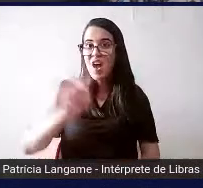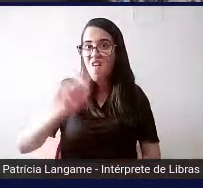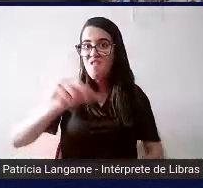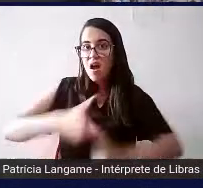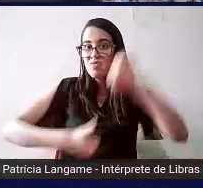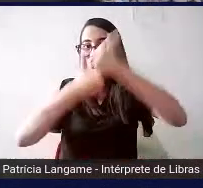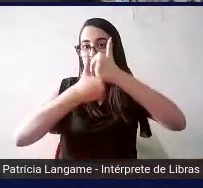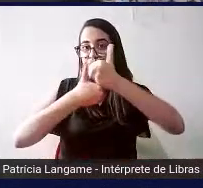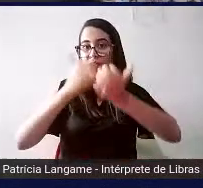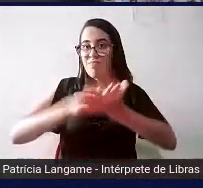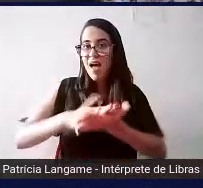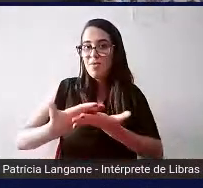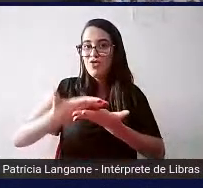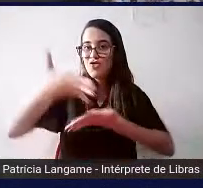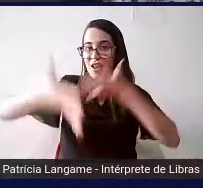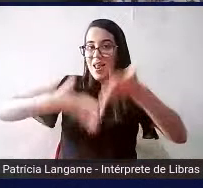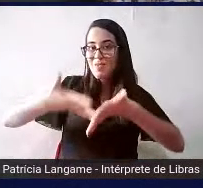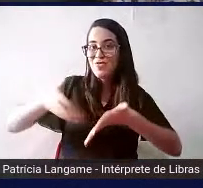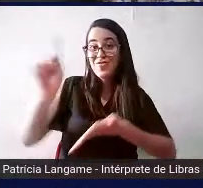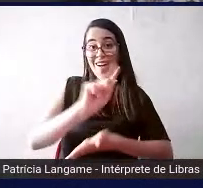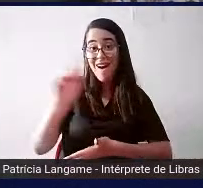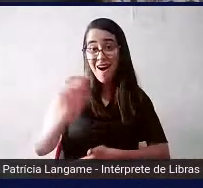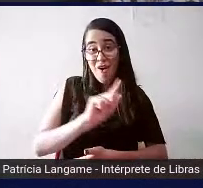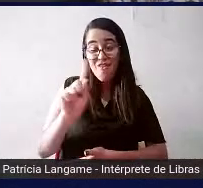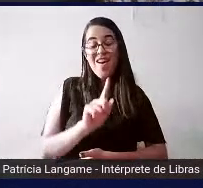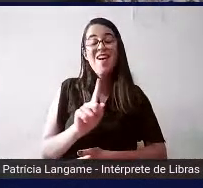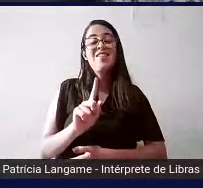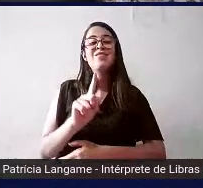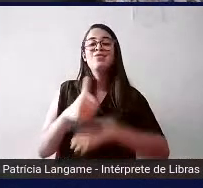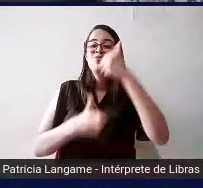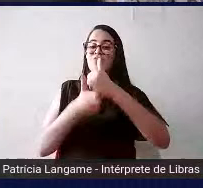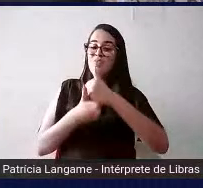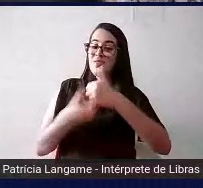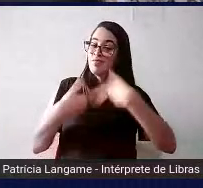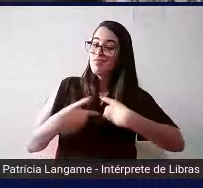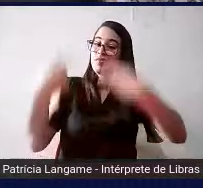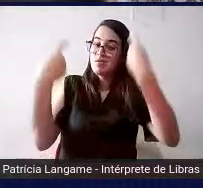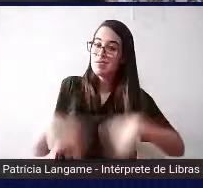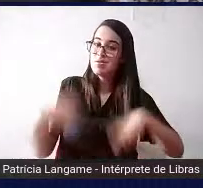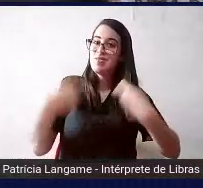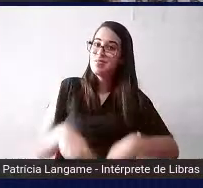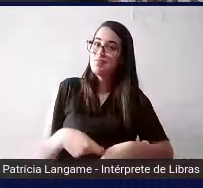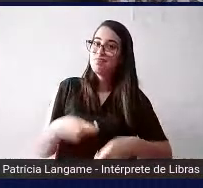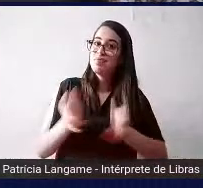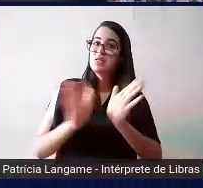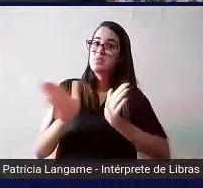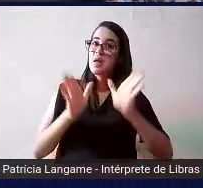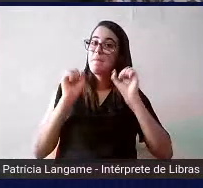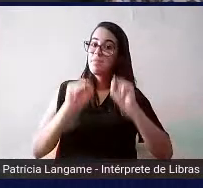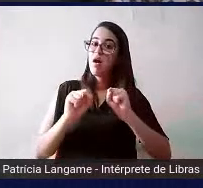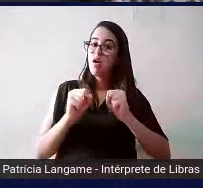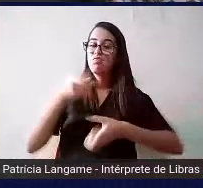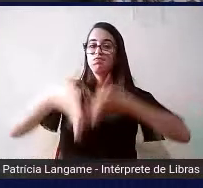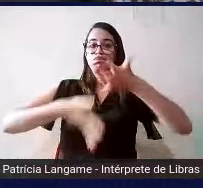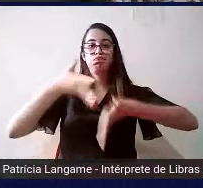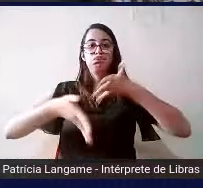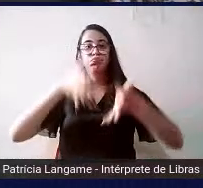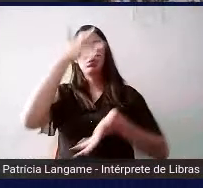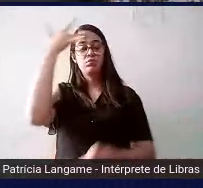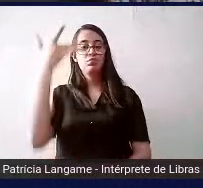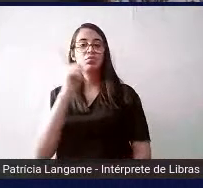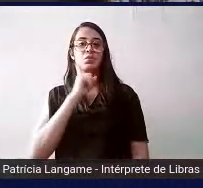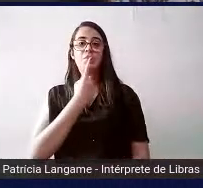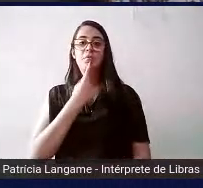de Libras tá não vai substituir a necessidade de ter uma pessoa ali que possa falar em língua de sinais pra pessoa que precisa